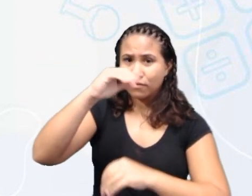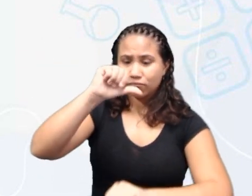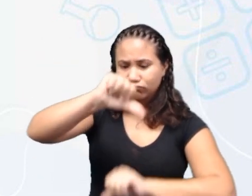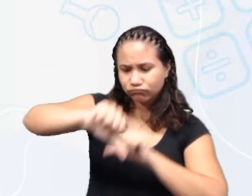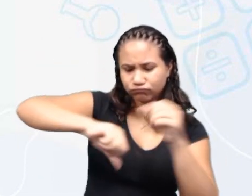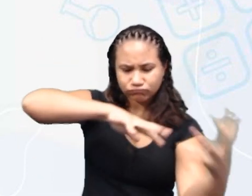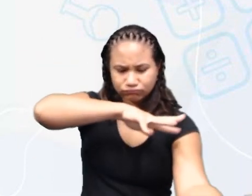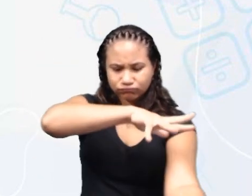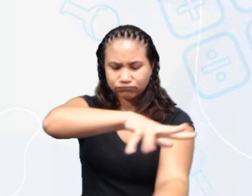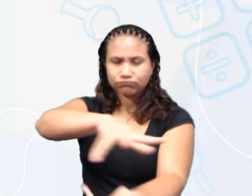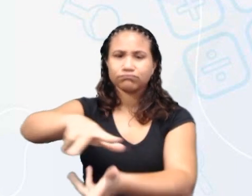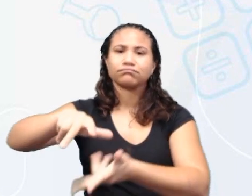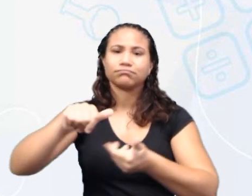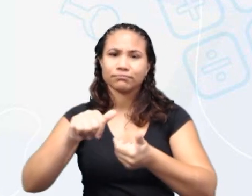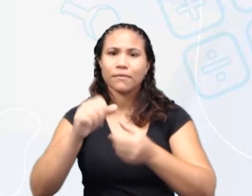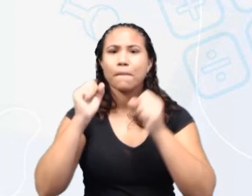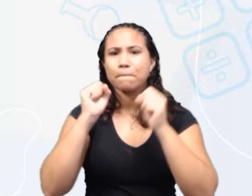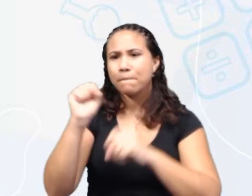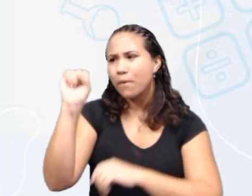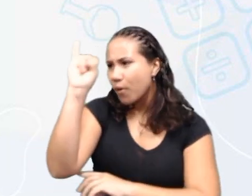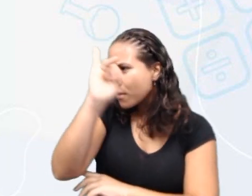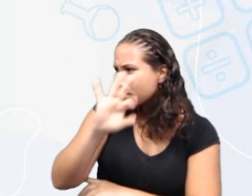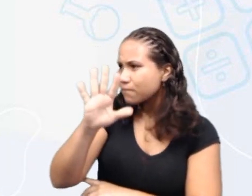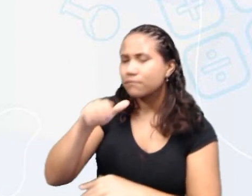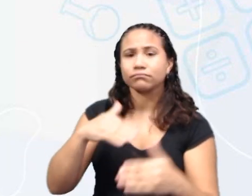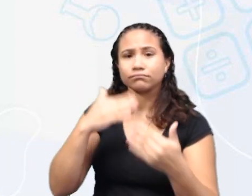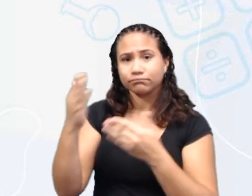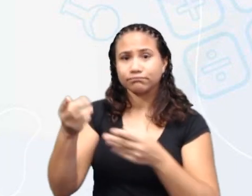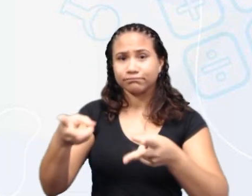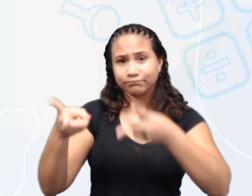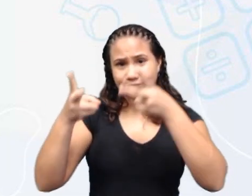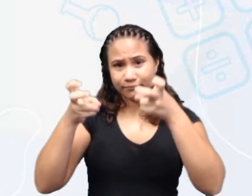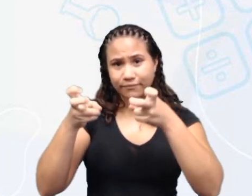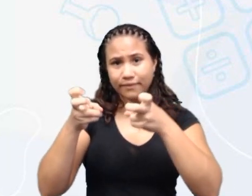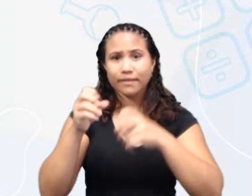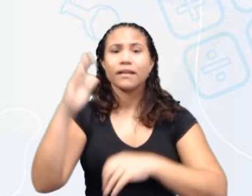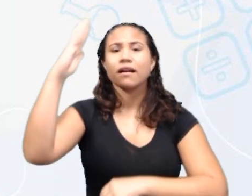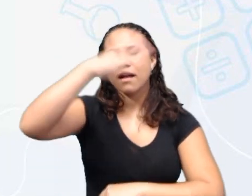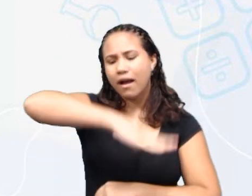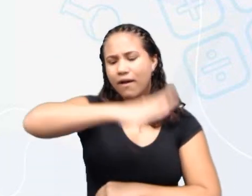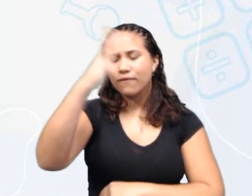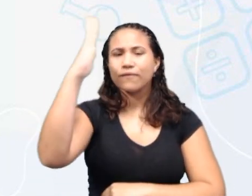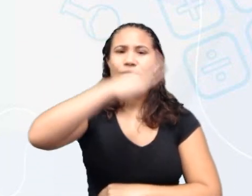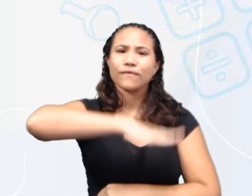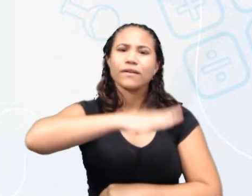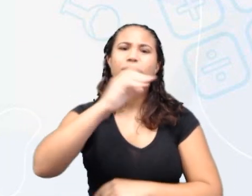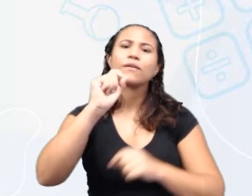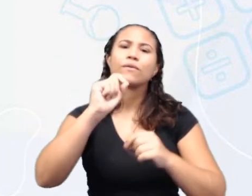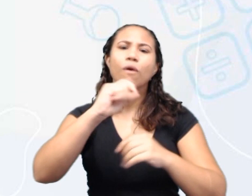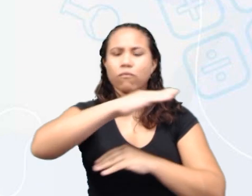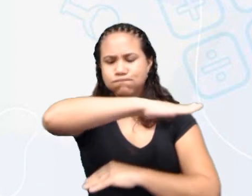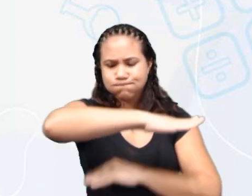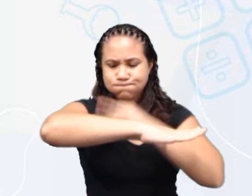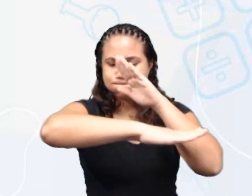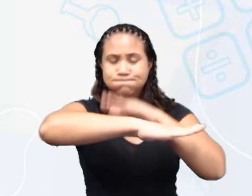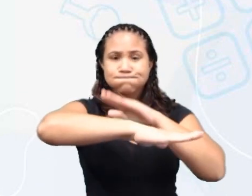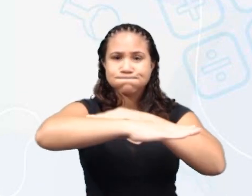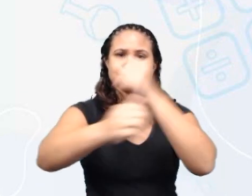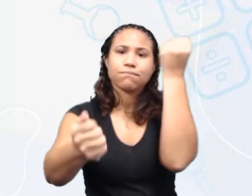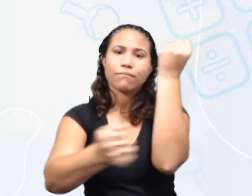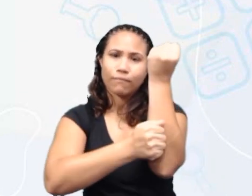Como você pode ver na ilustração aí ao lado, a alavanca nada mais é do que uma barra rígida,